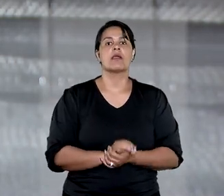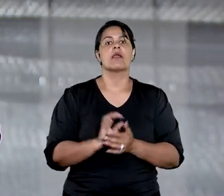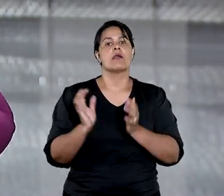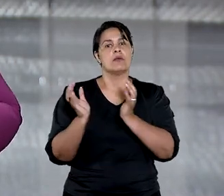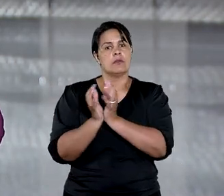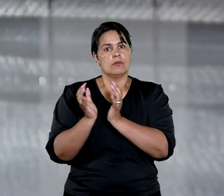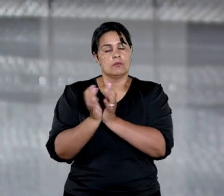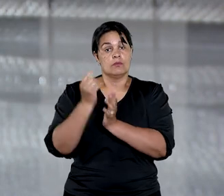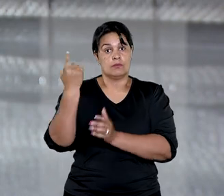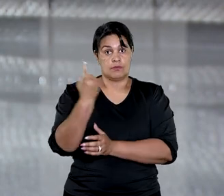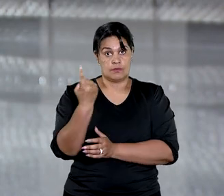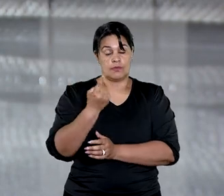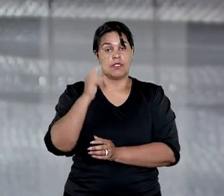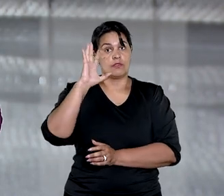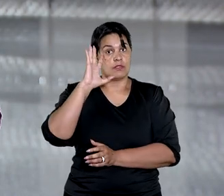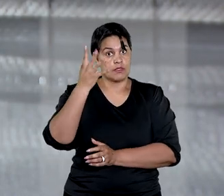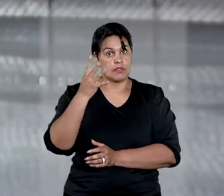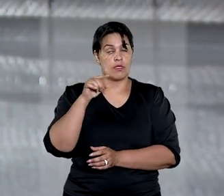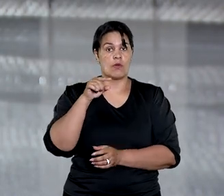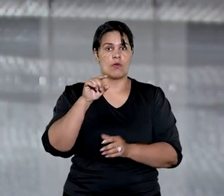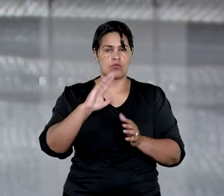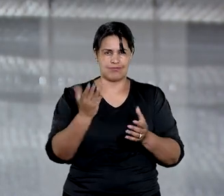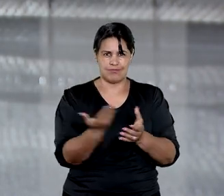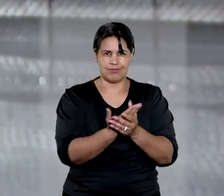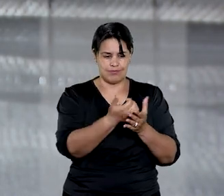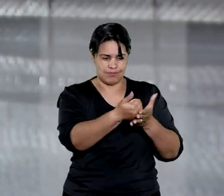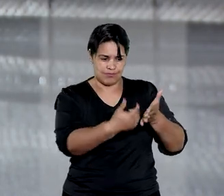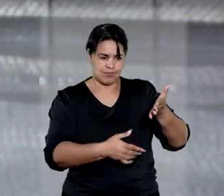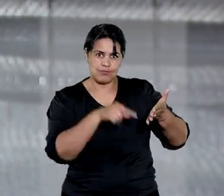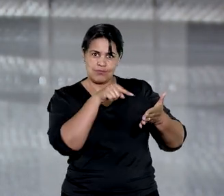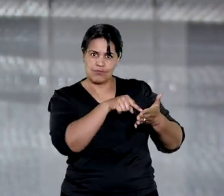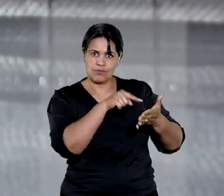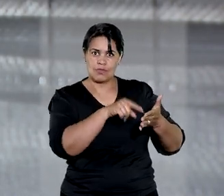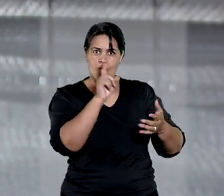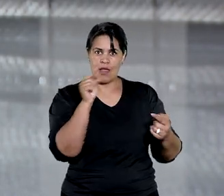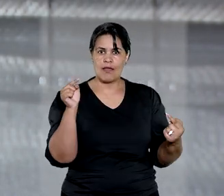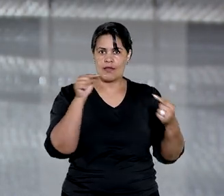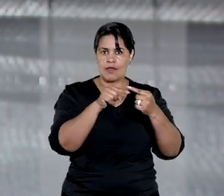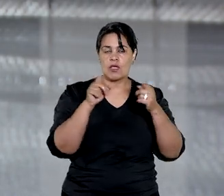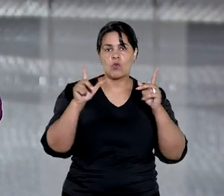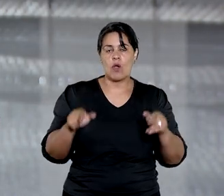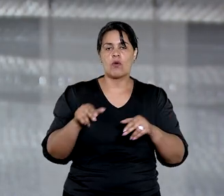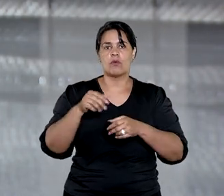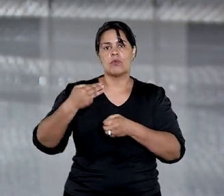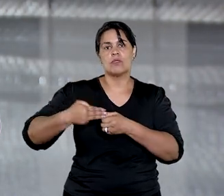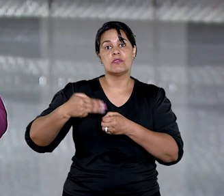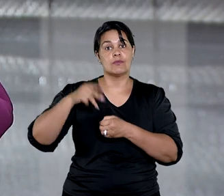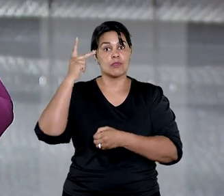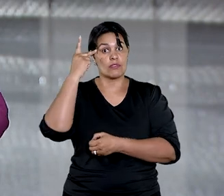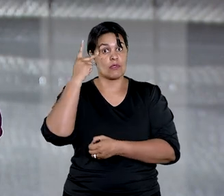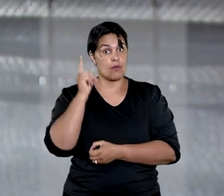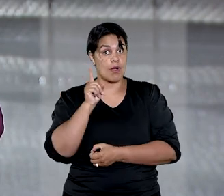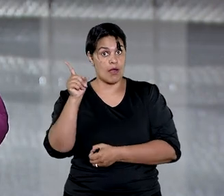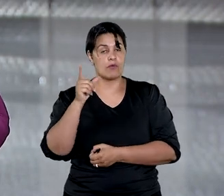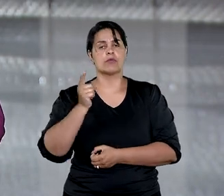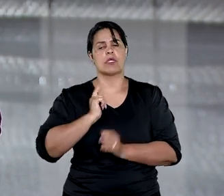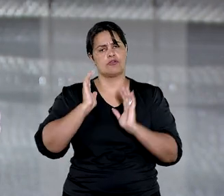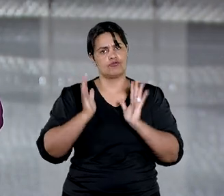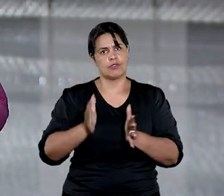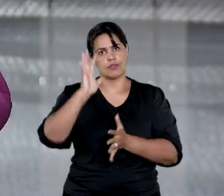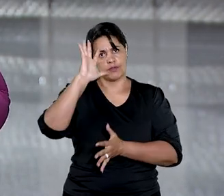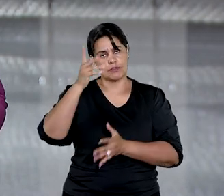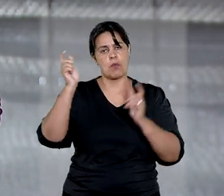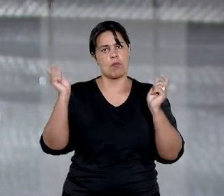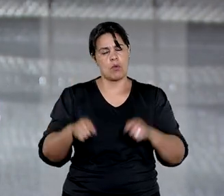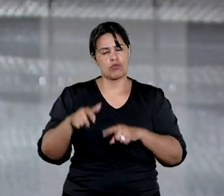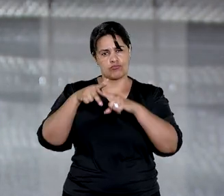foi aplicado o entendimento de que a situação dos autos se assemelhava à de um município de São Paulo, em que houve decisão para